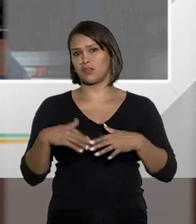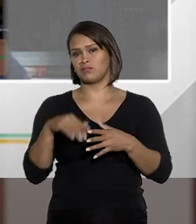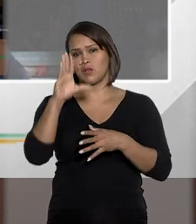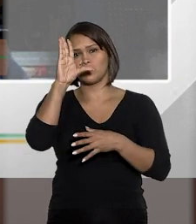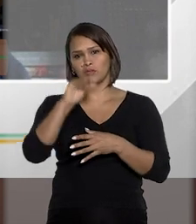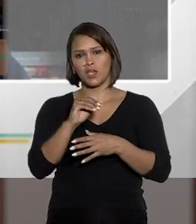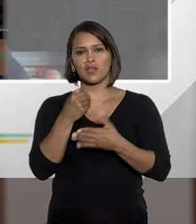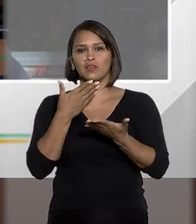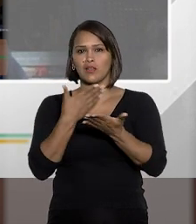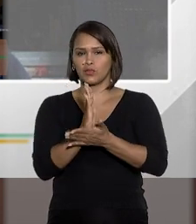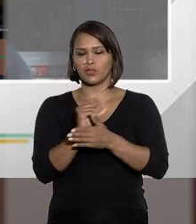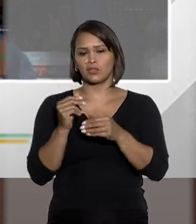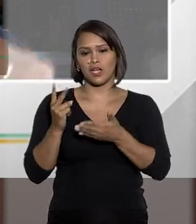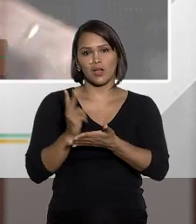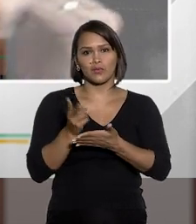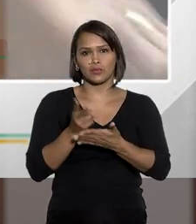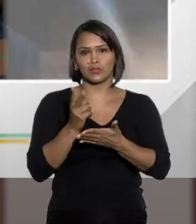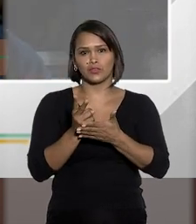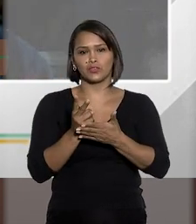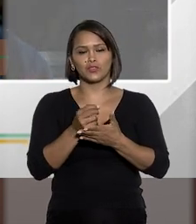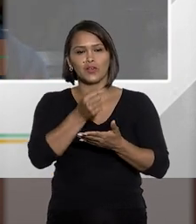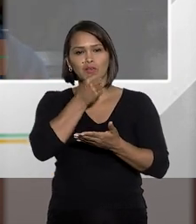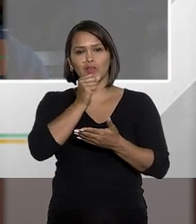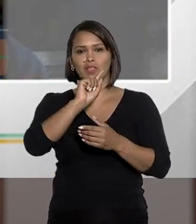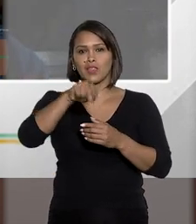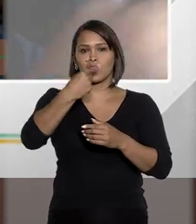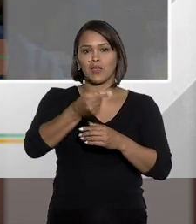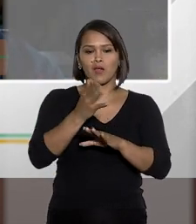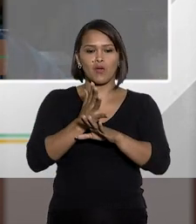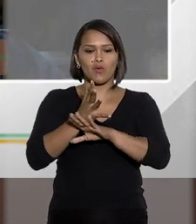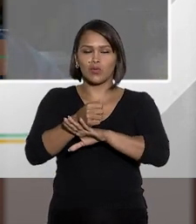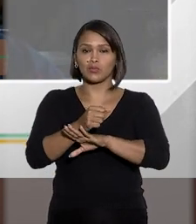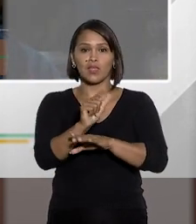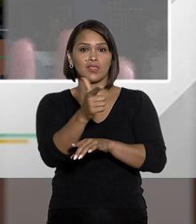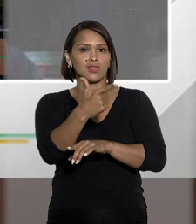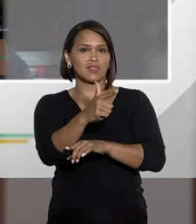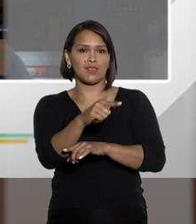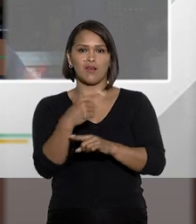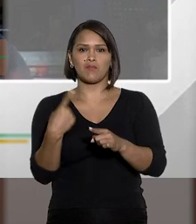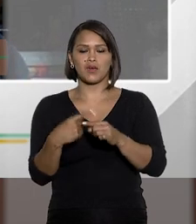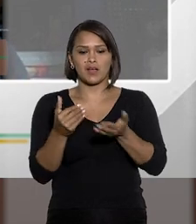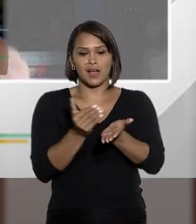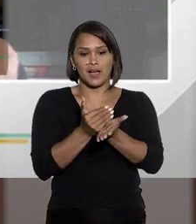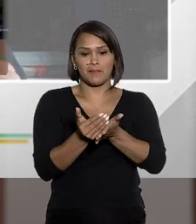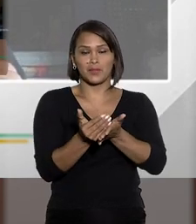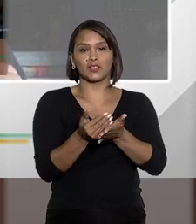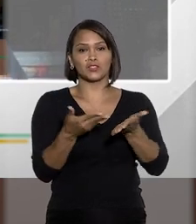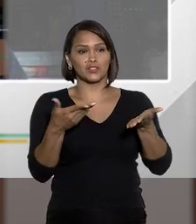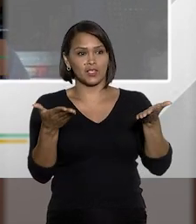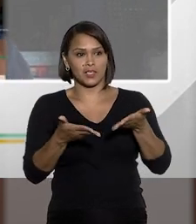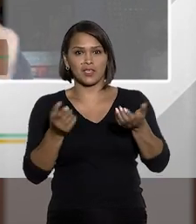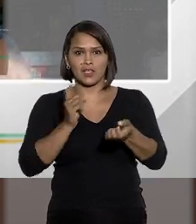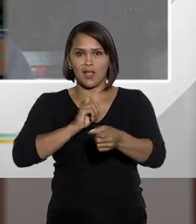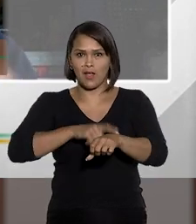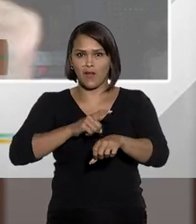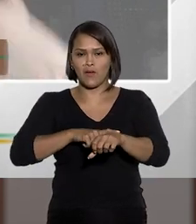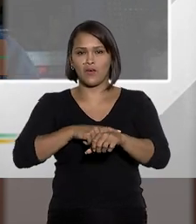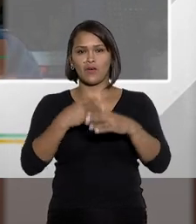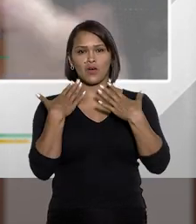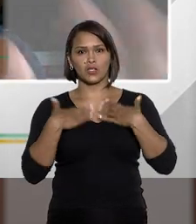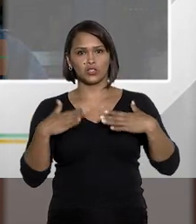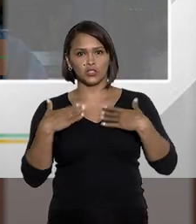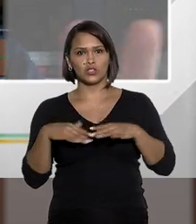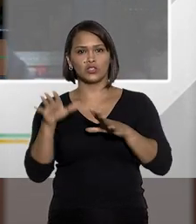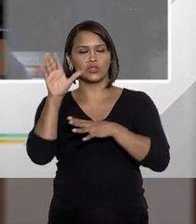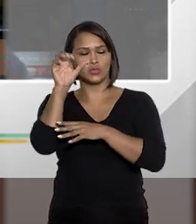acreditar que está autorizado a prosseguir com o interrogatório depois. Não. A partir do momento que chegou o